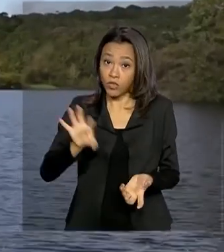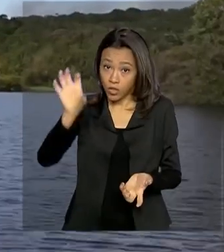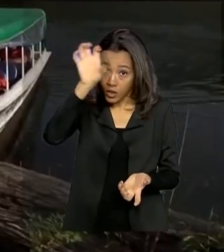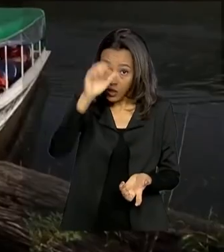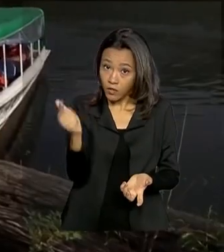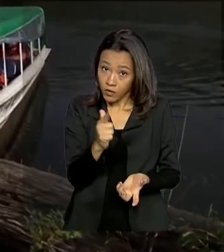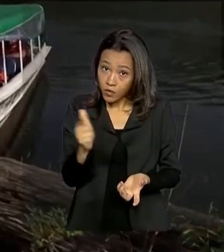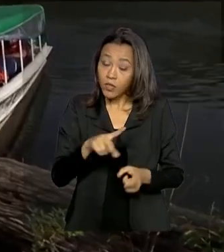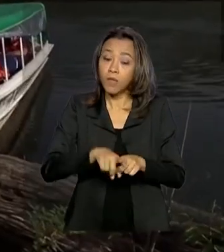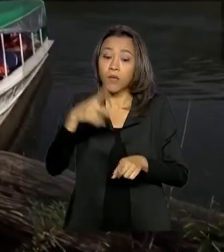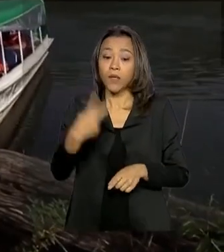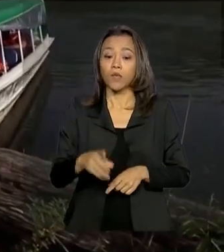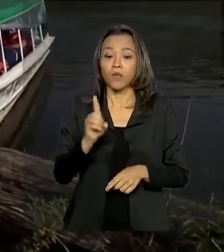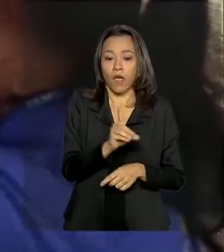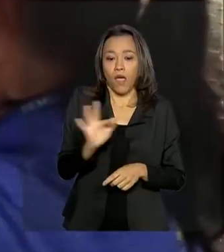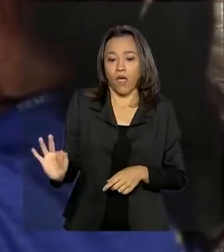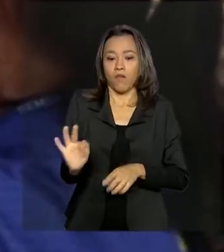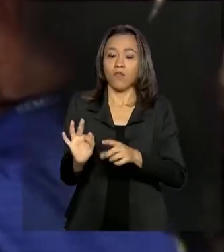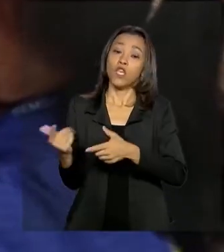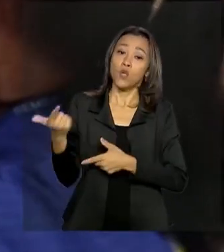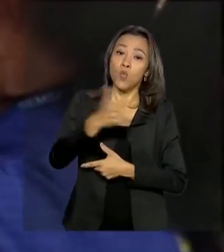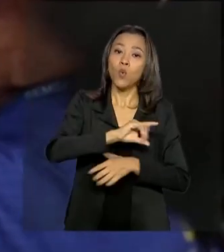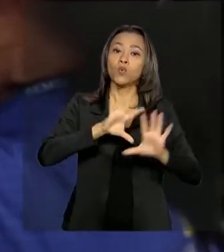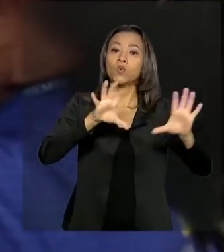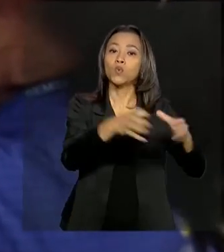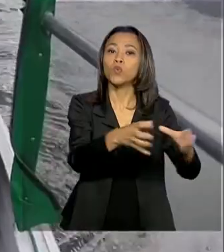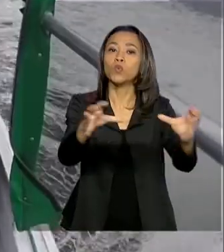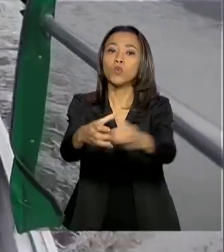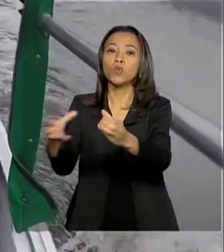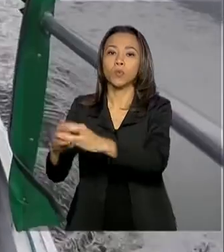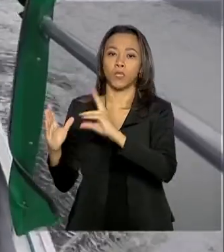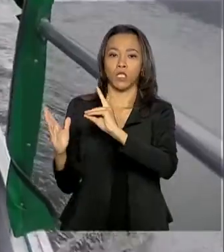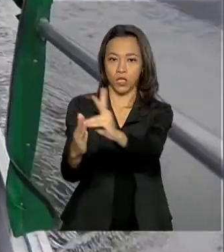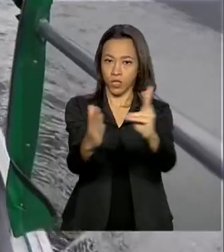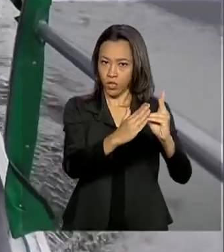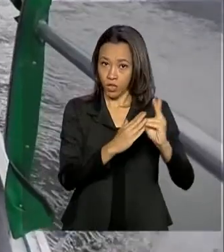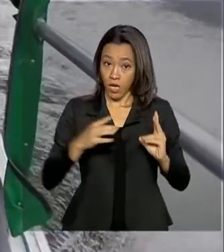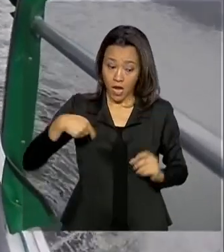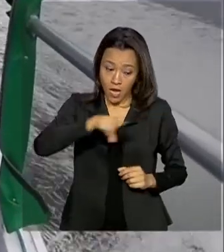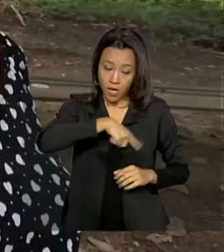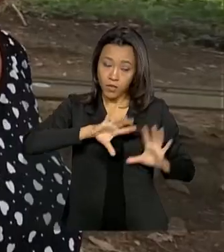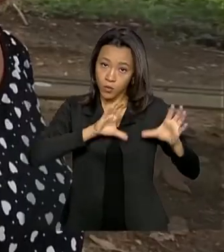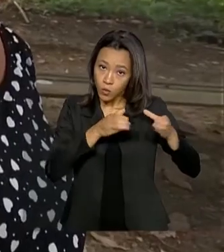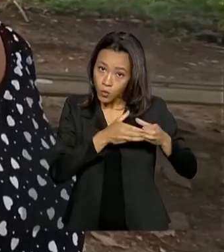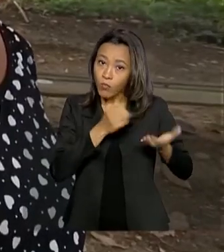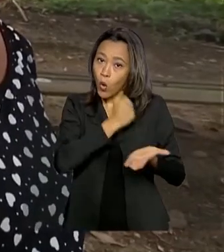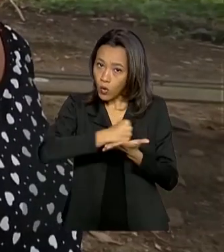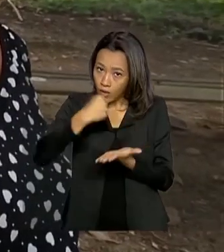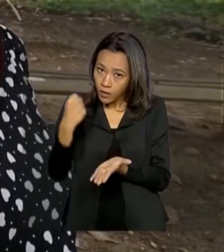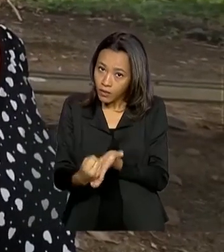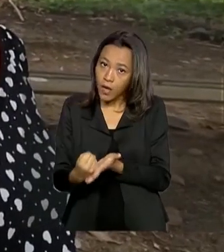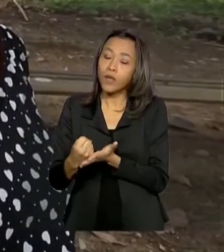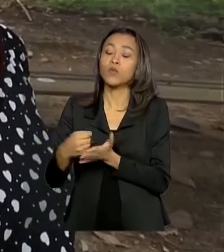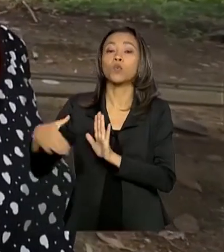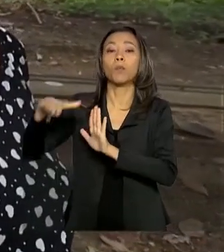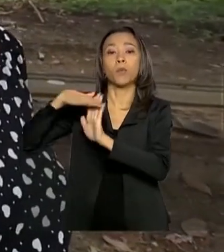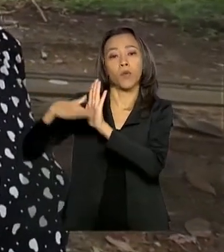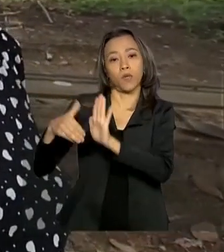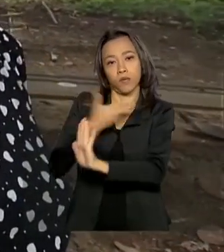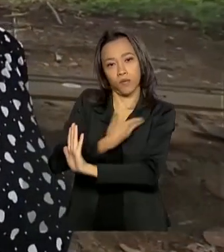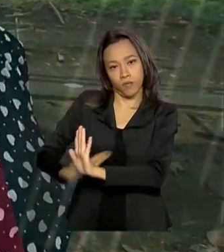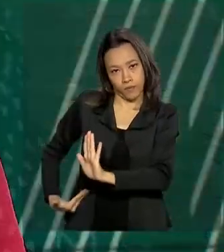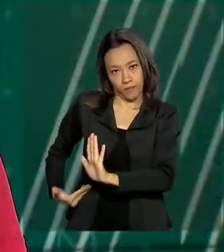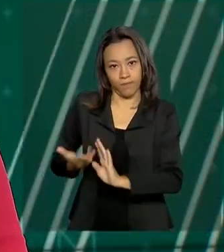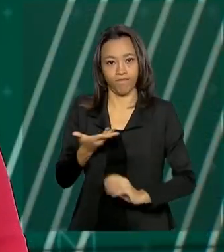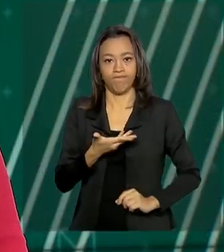além dos Distritos Sanitários Especiais Indígenas. Eles foram contratados dentro do projeto Mais Médicos para o Brasil.